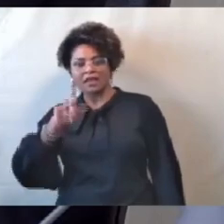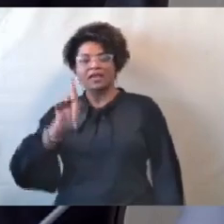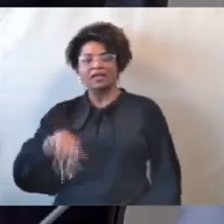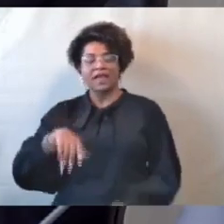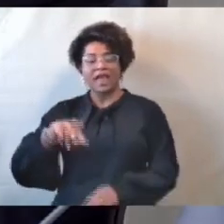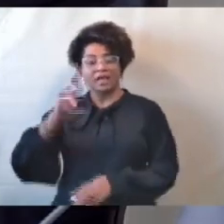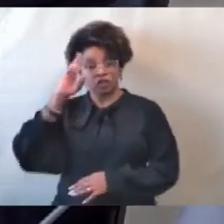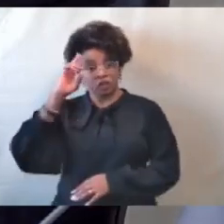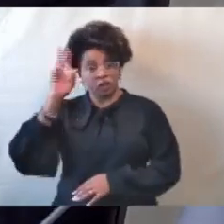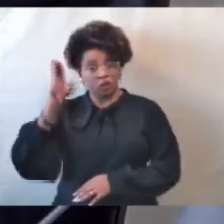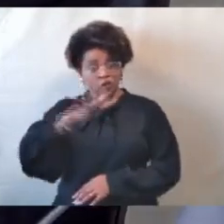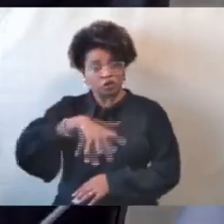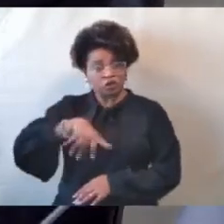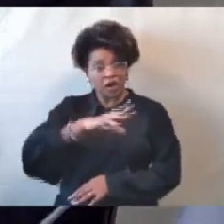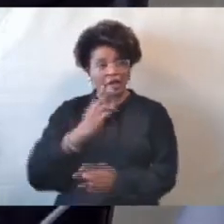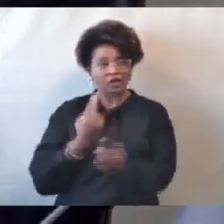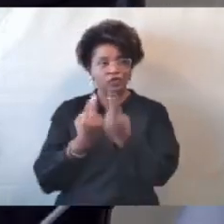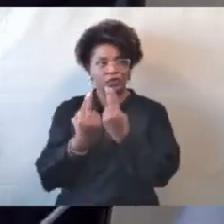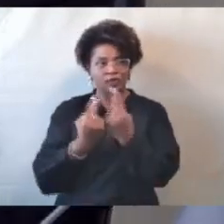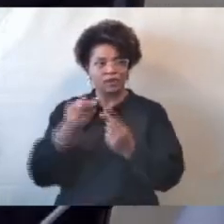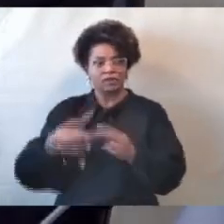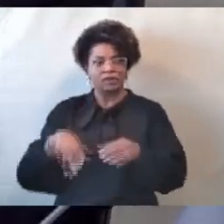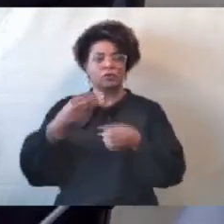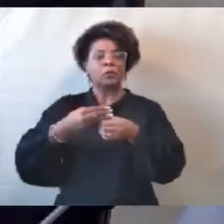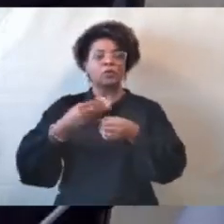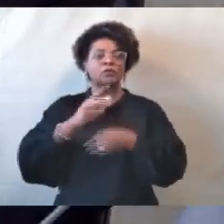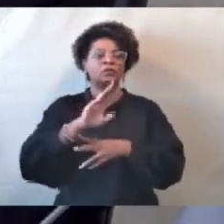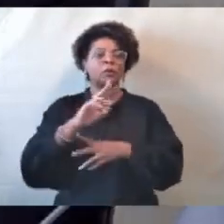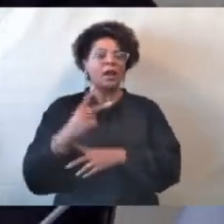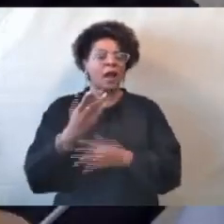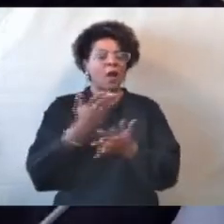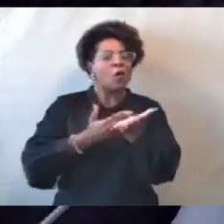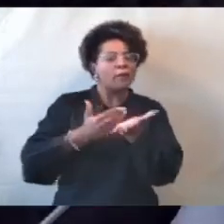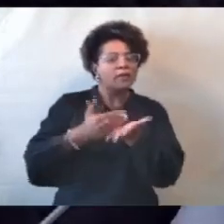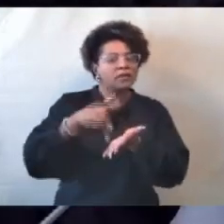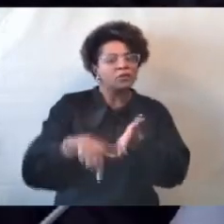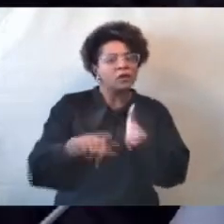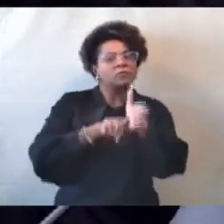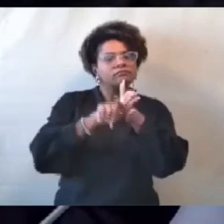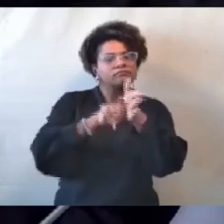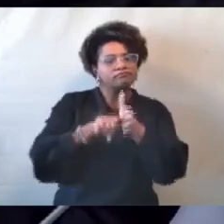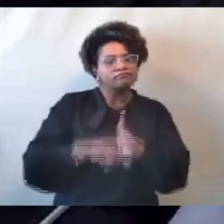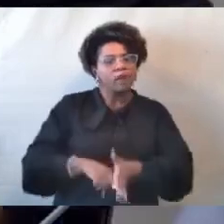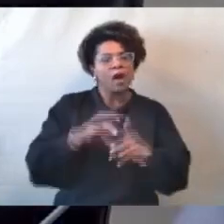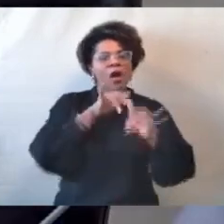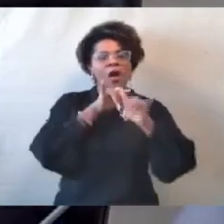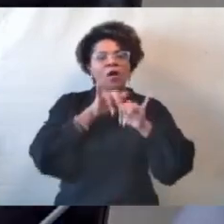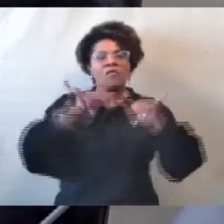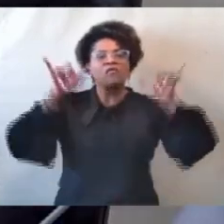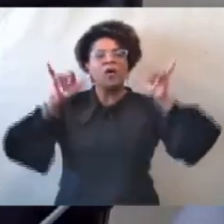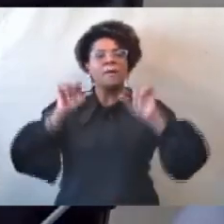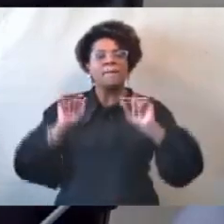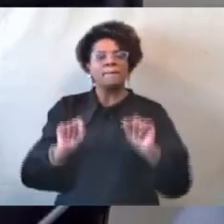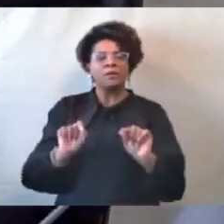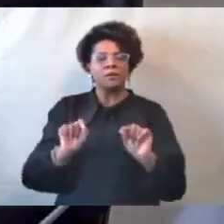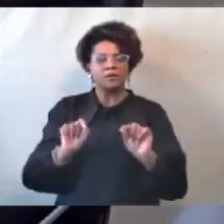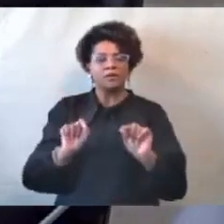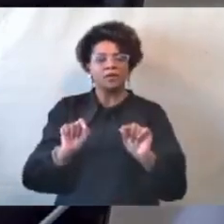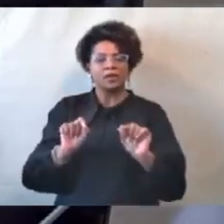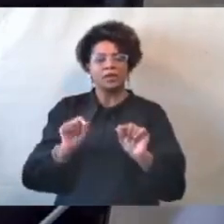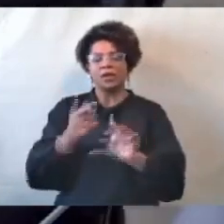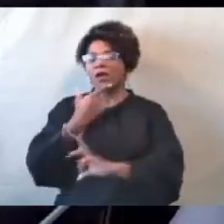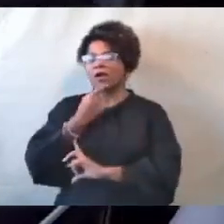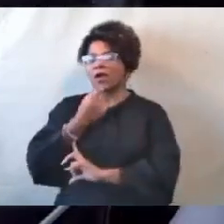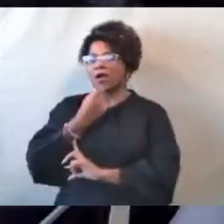Dando início à oitiva... Não, informo ao senhor Ricardo